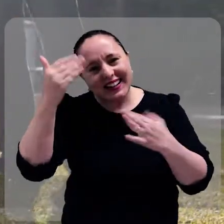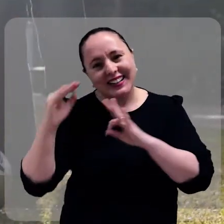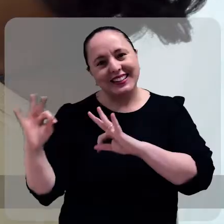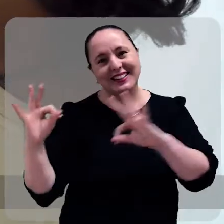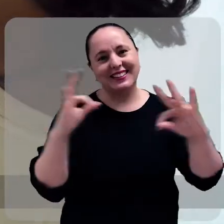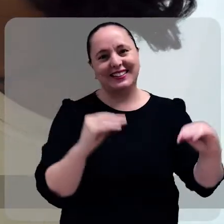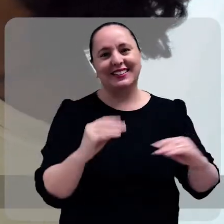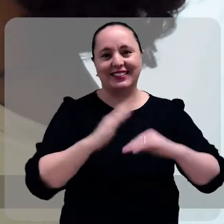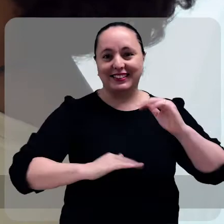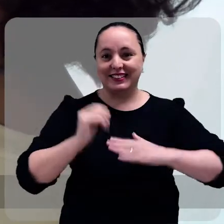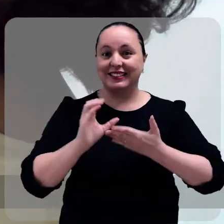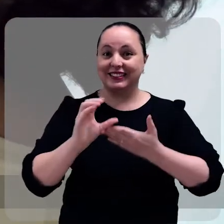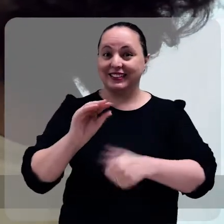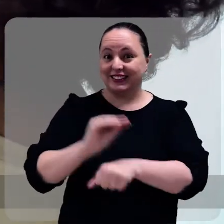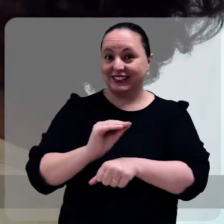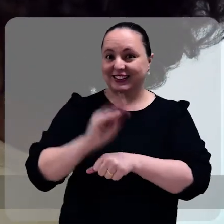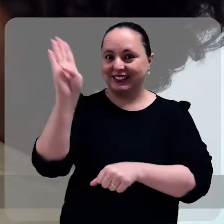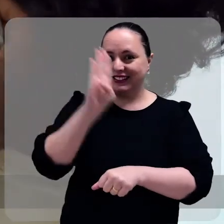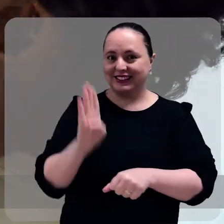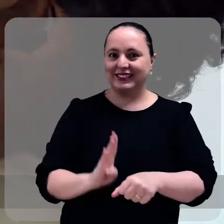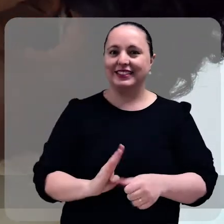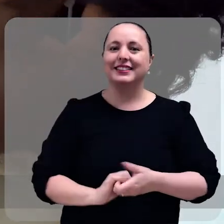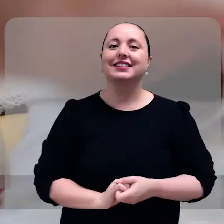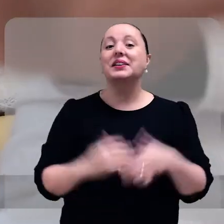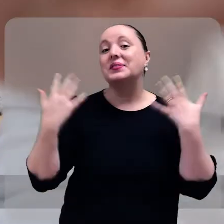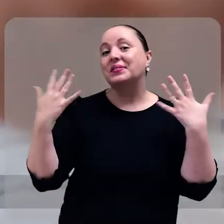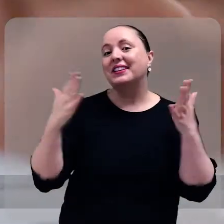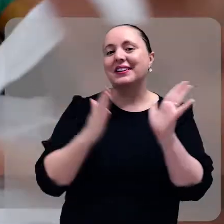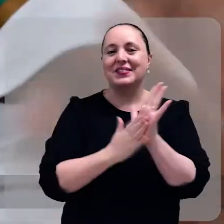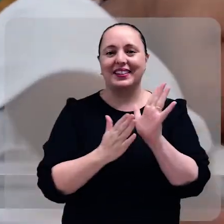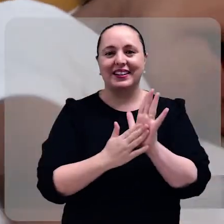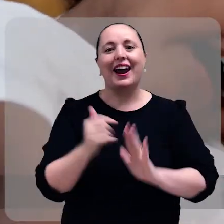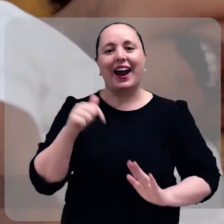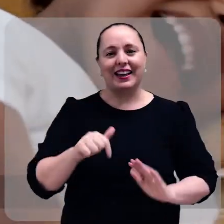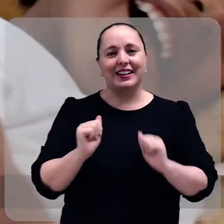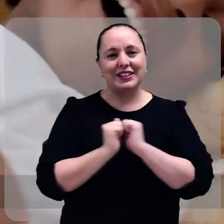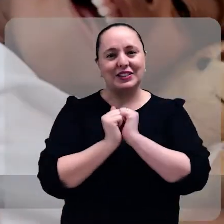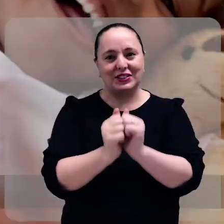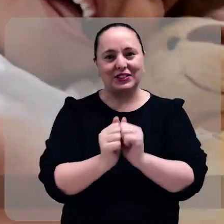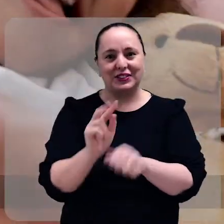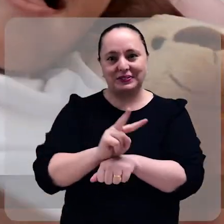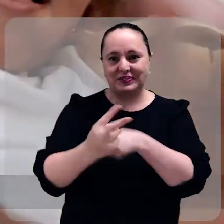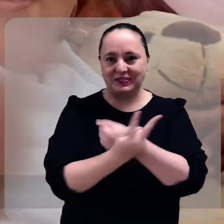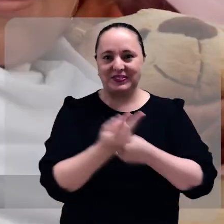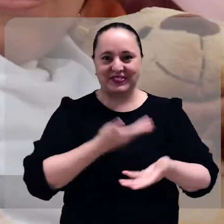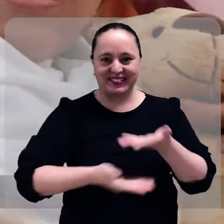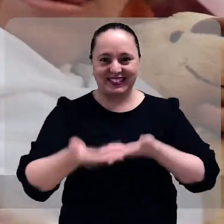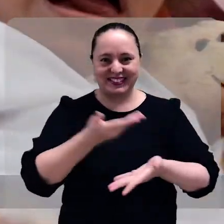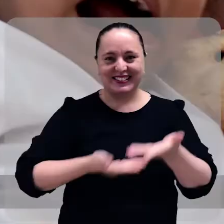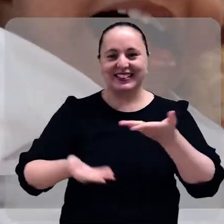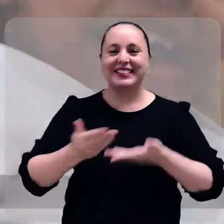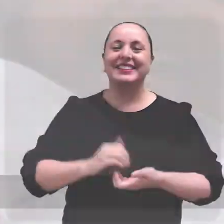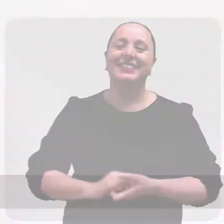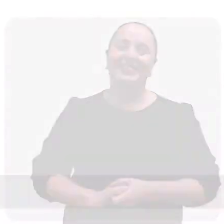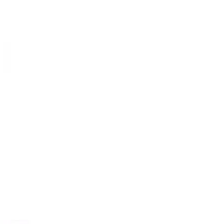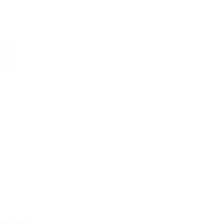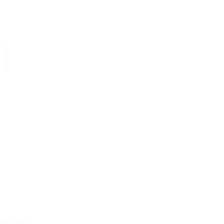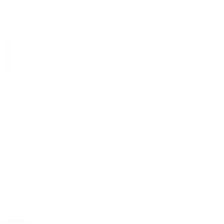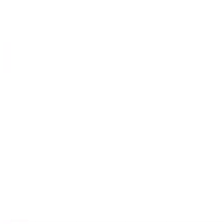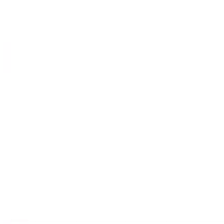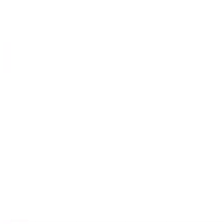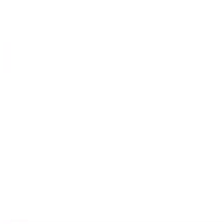obrigado a todos os Conselheiros Tutelares do Brasil. Parabéns! Aqui é todo mundo cuidando de todo mundo.